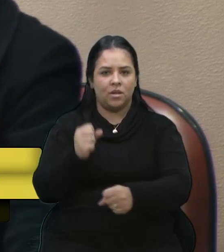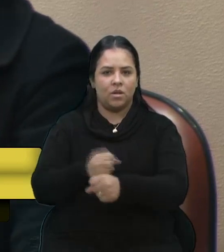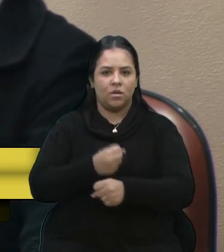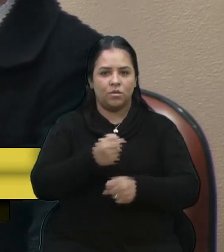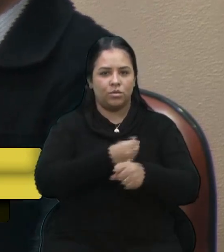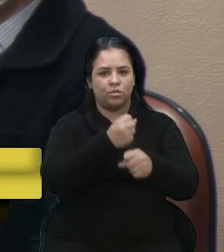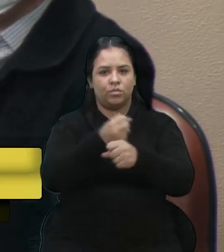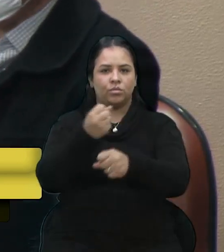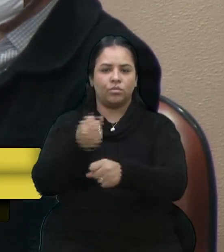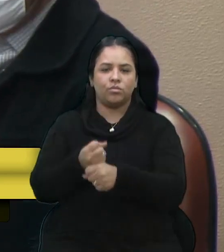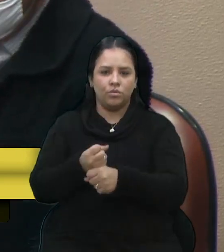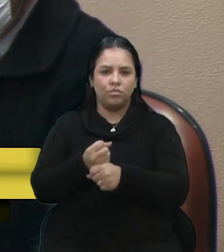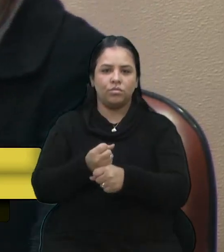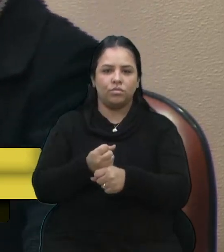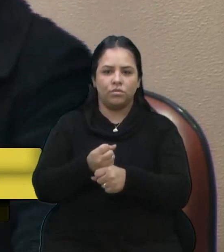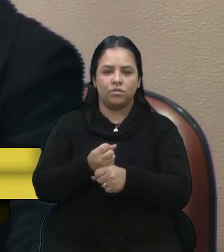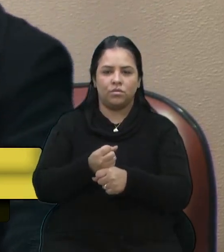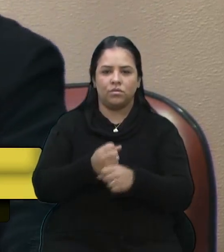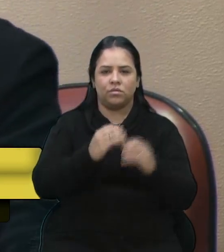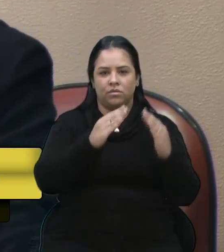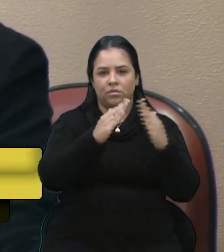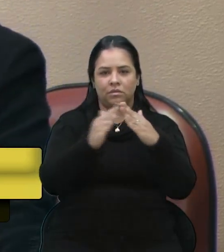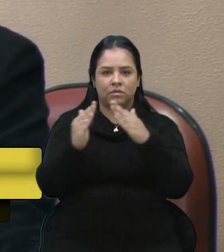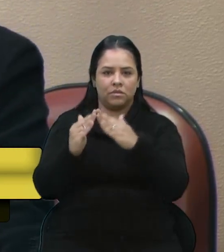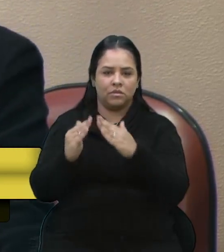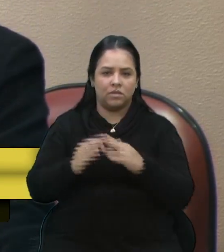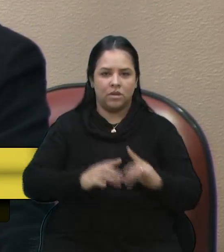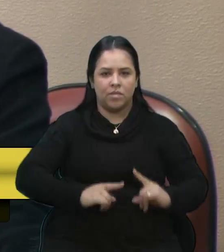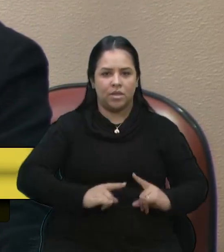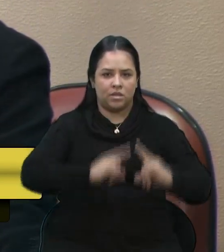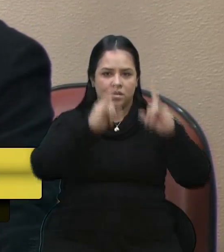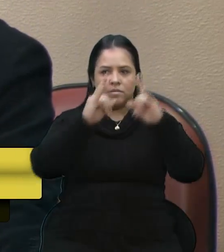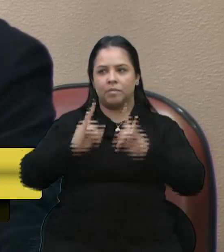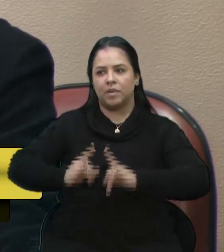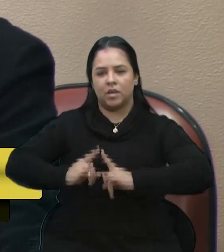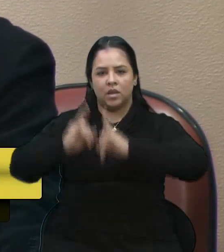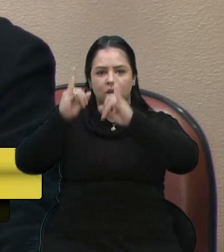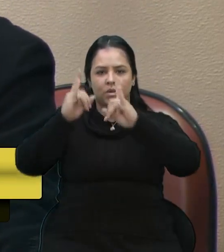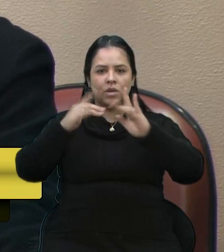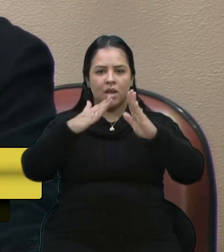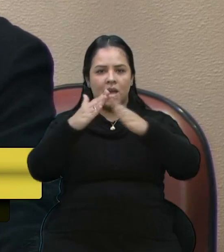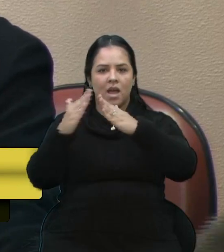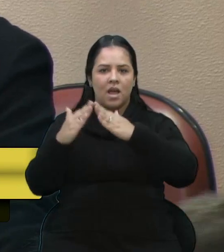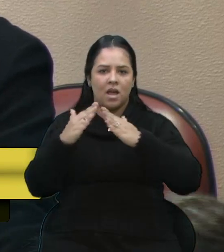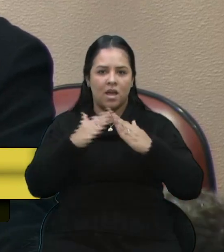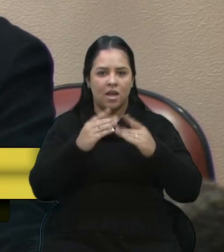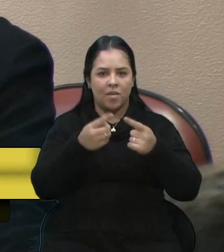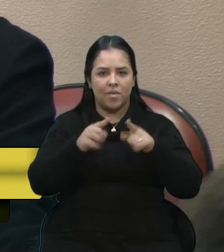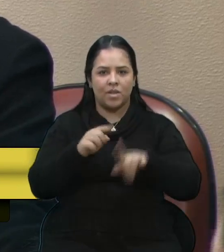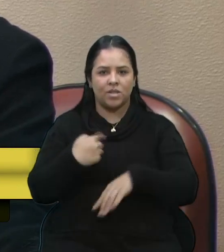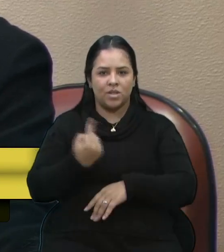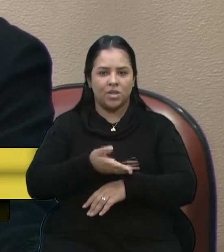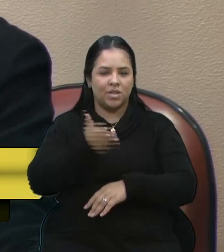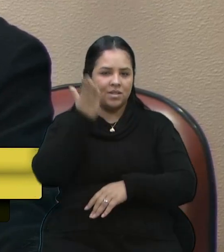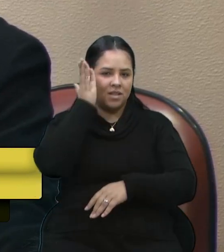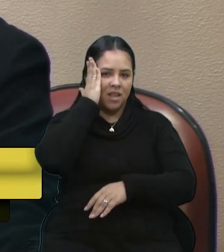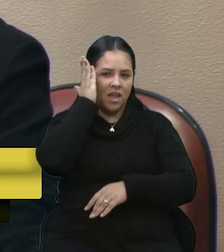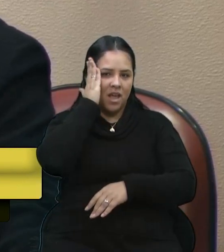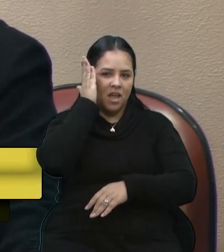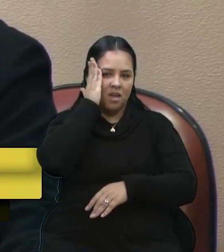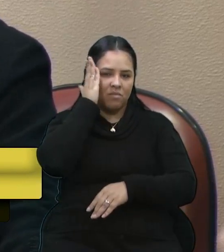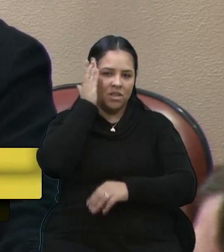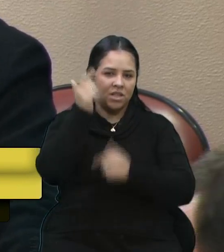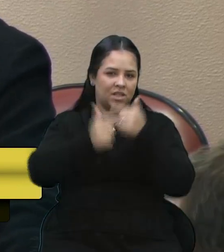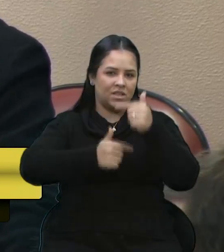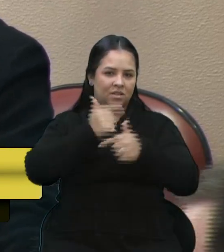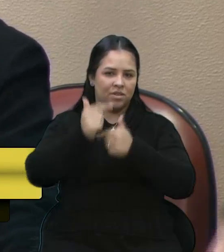verticais, tanto de apartamentos, enfim, moradias. Mas nós sabemos que trabalhar